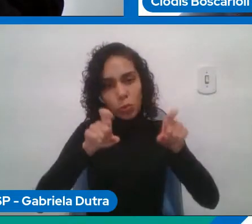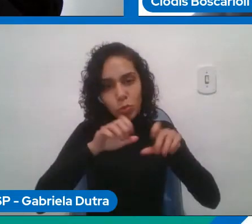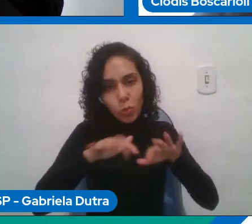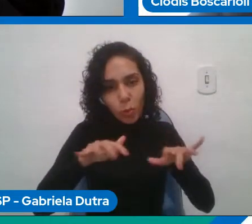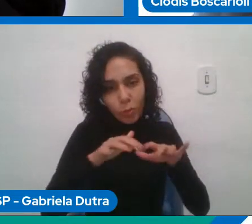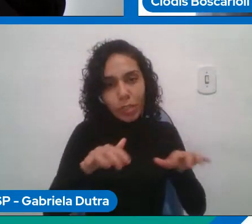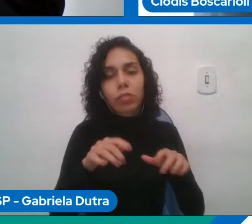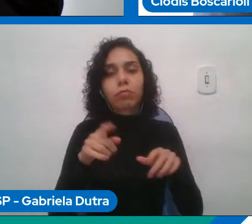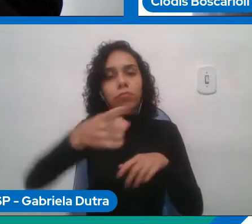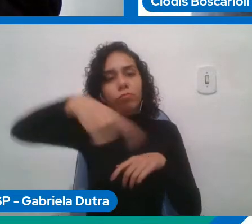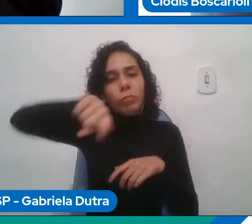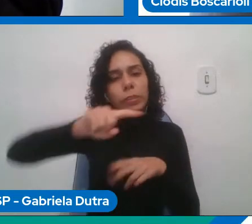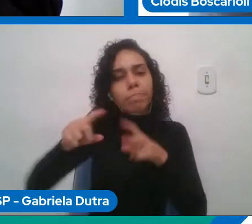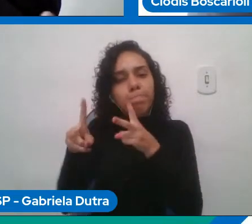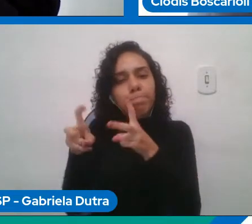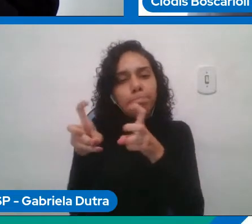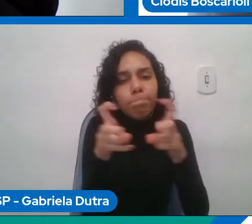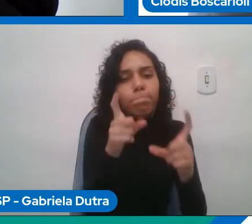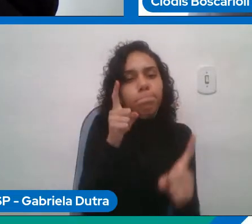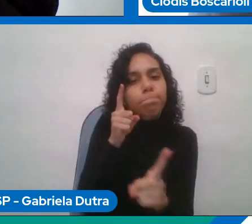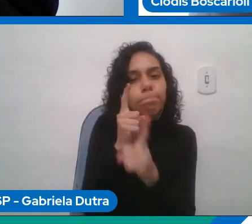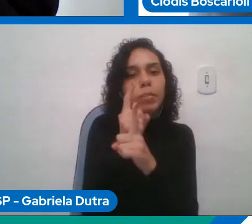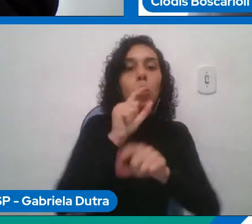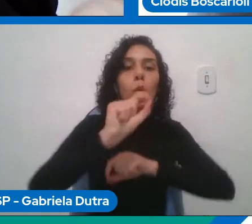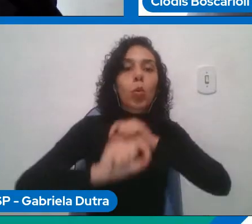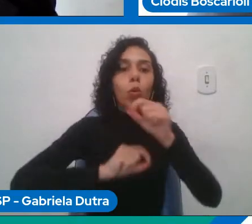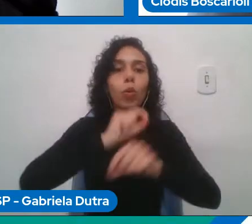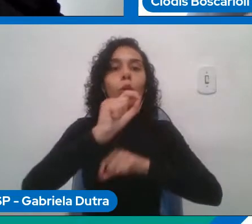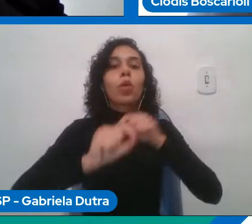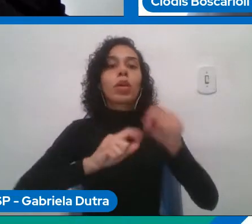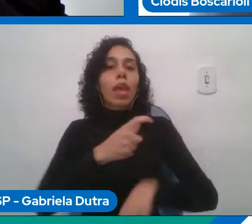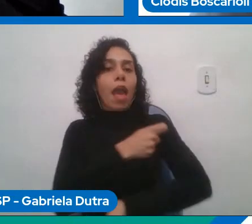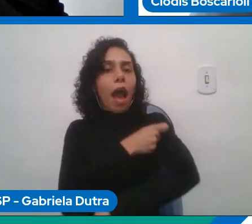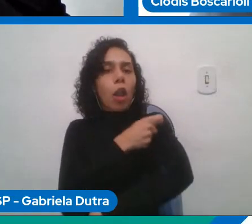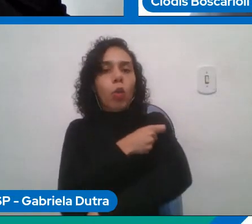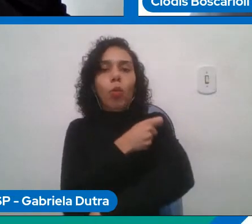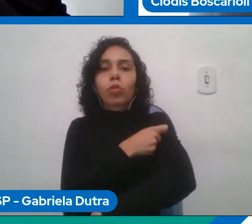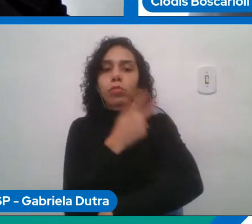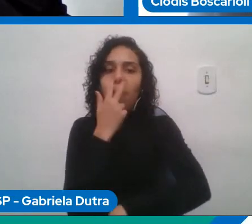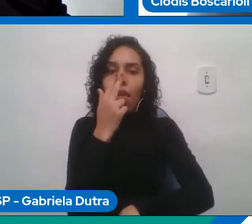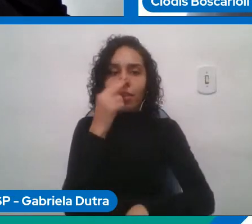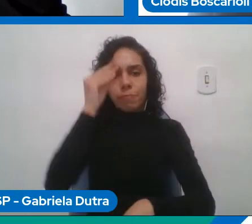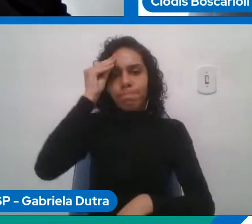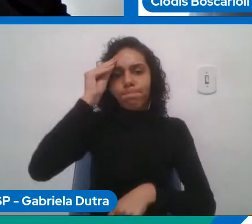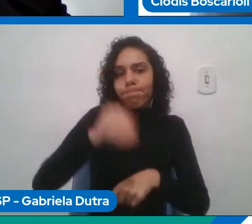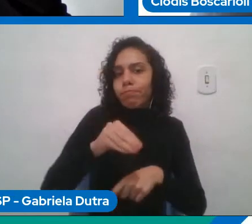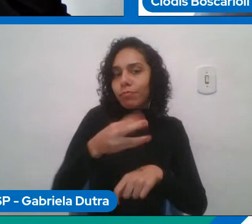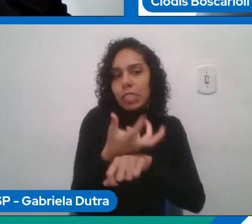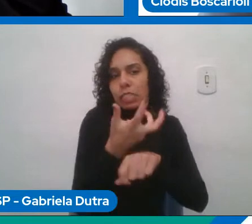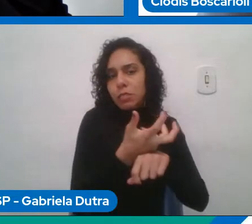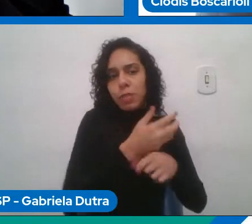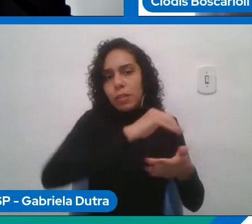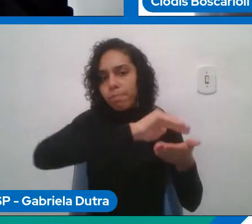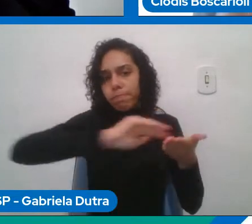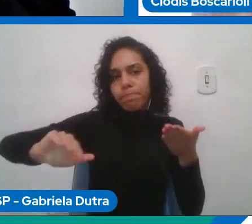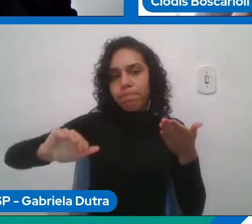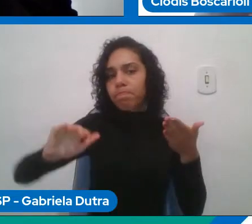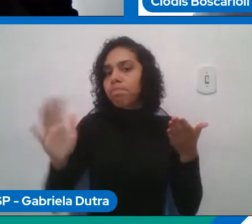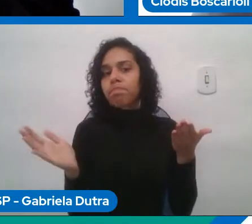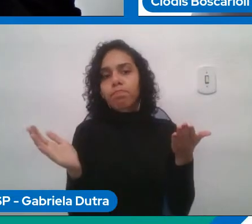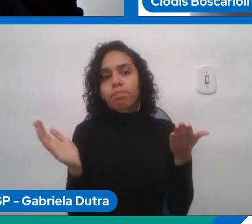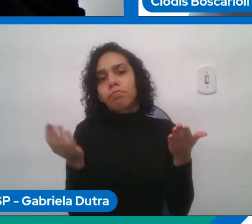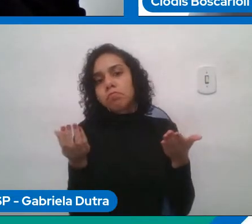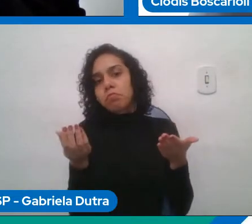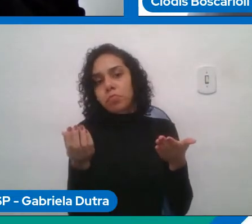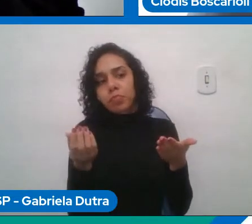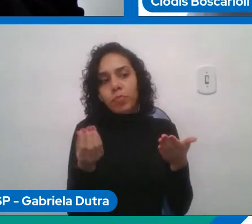evasão dessa disciplina retenção enfim então eu só já vou